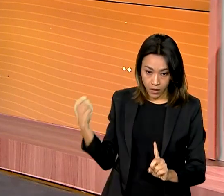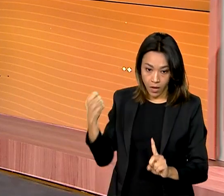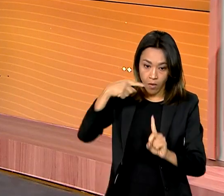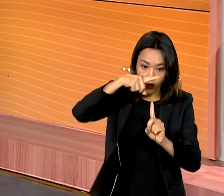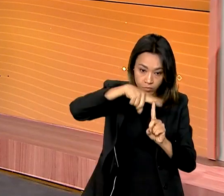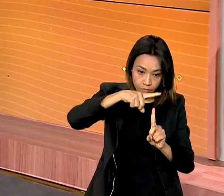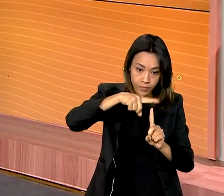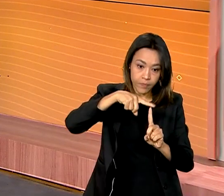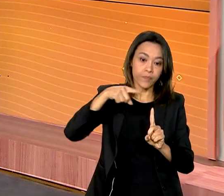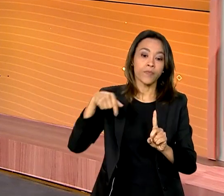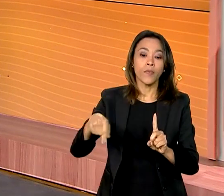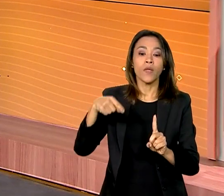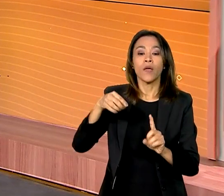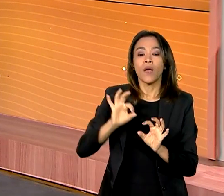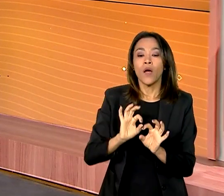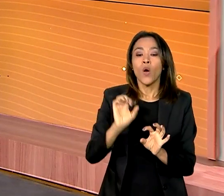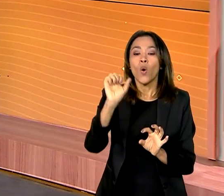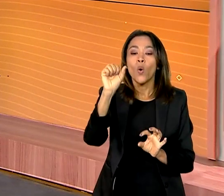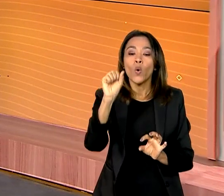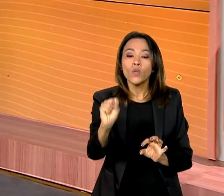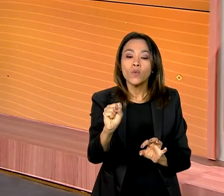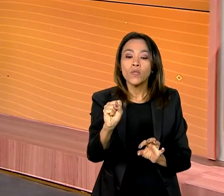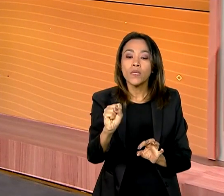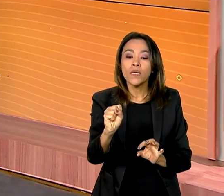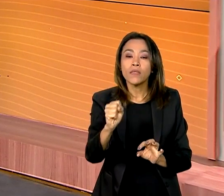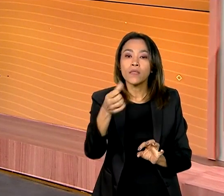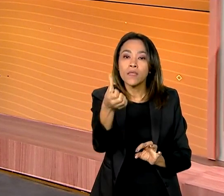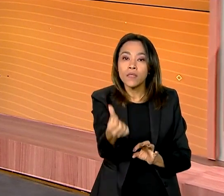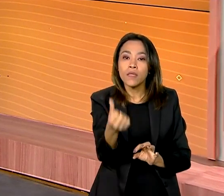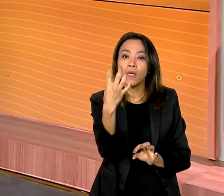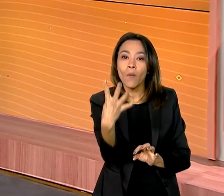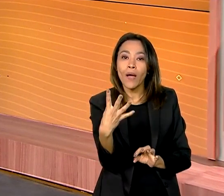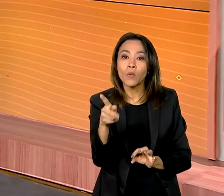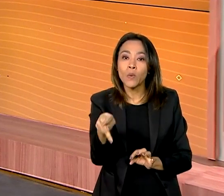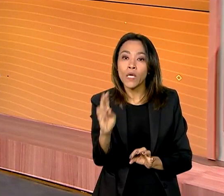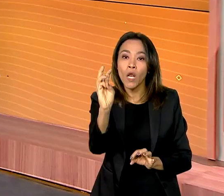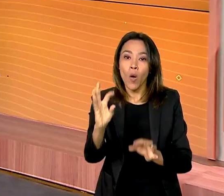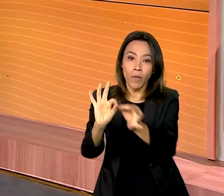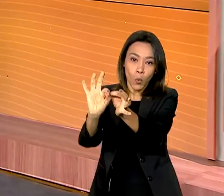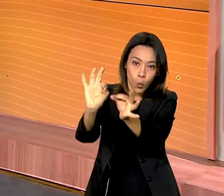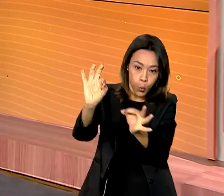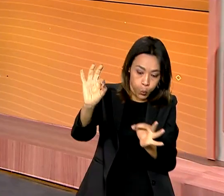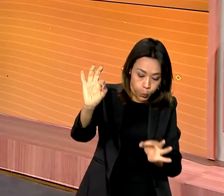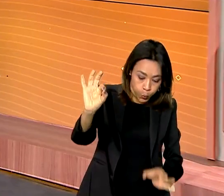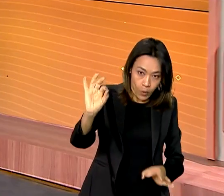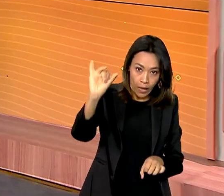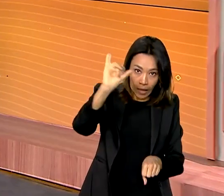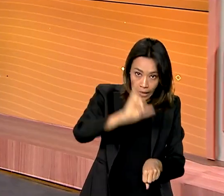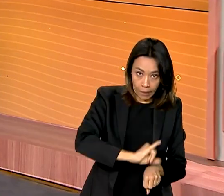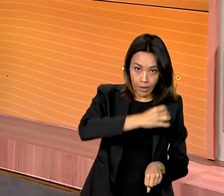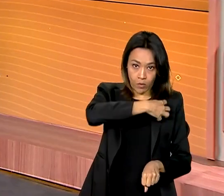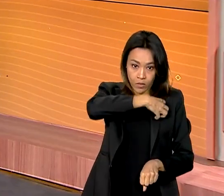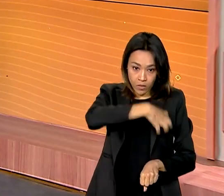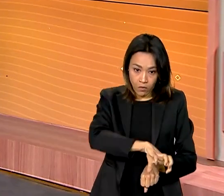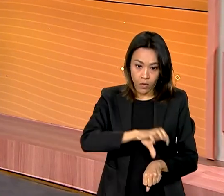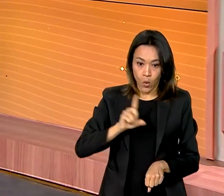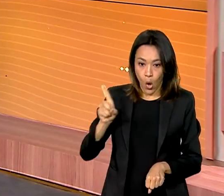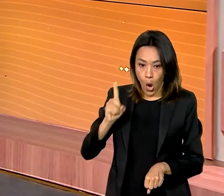854 quilômetros da capital Salvador e tem uma população de pouco mais de